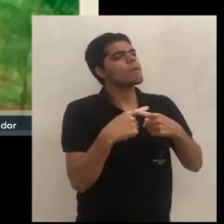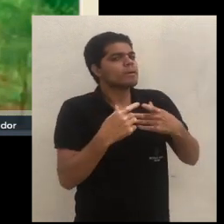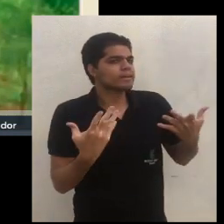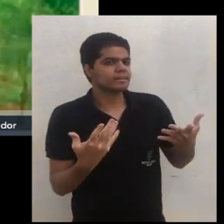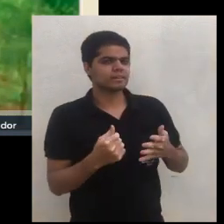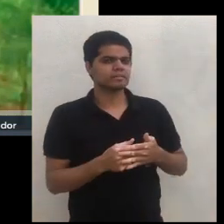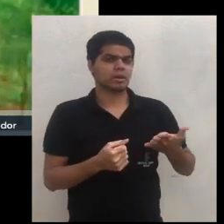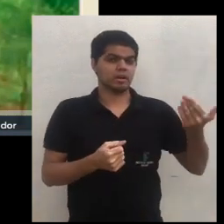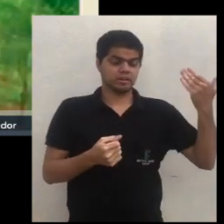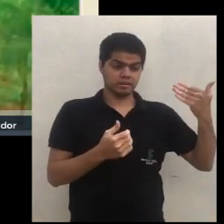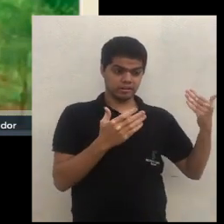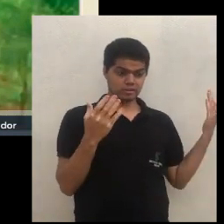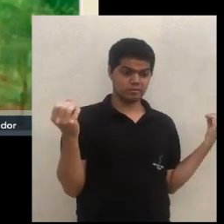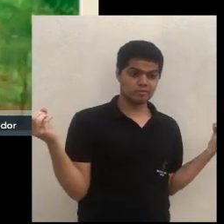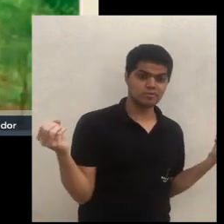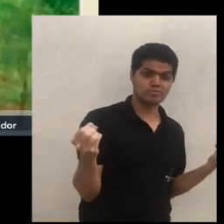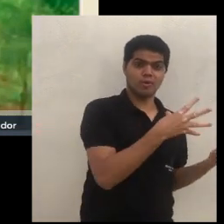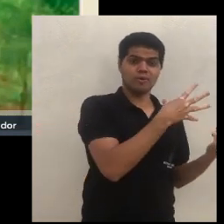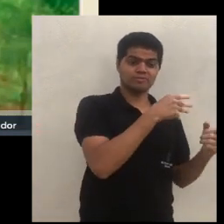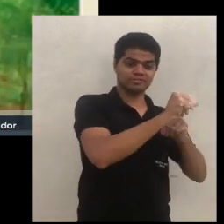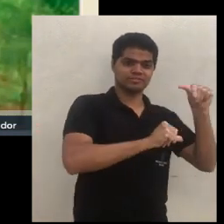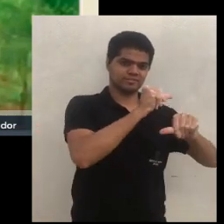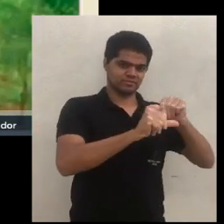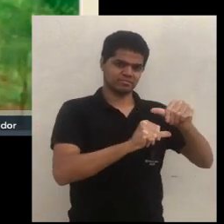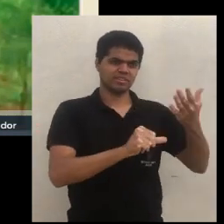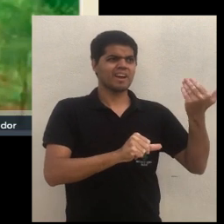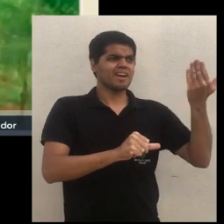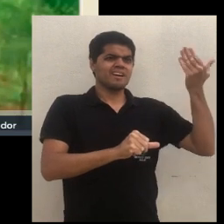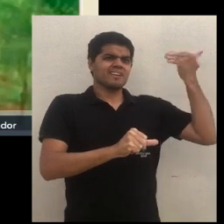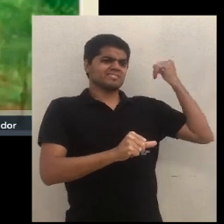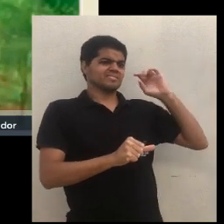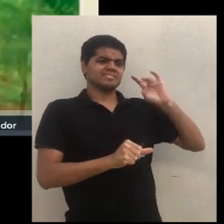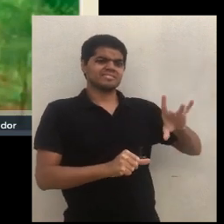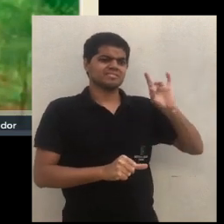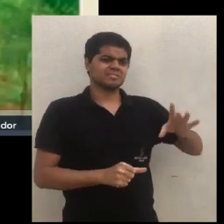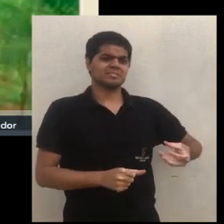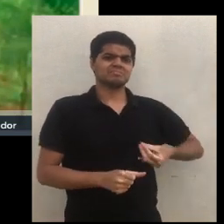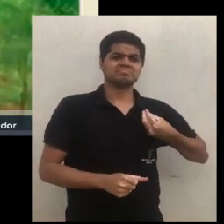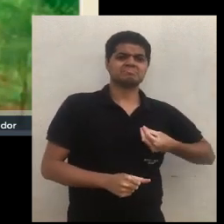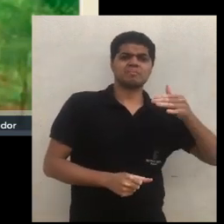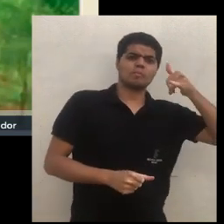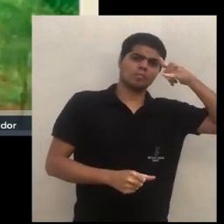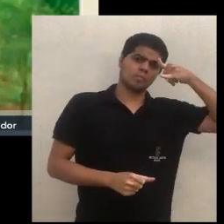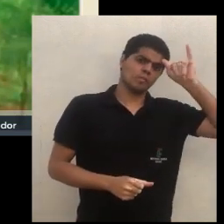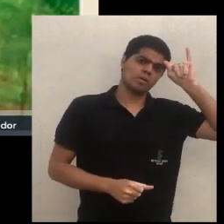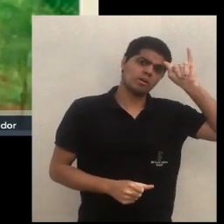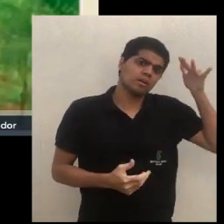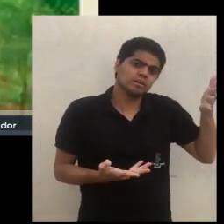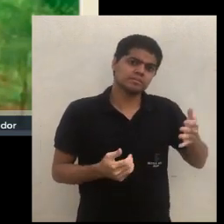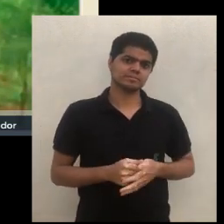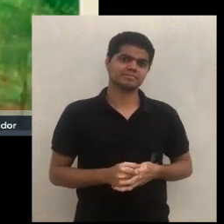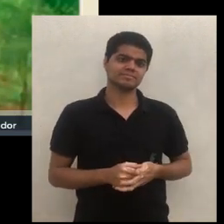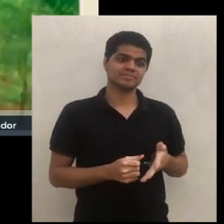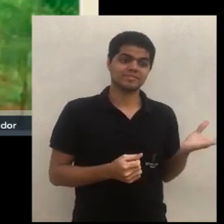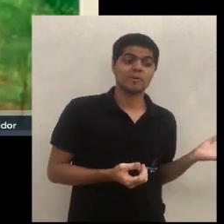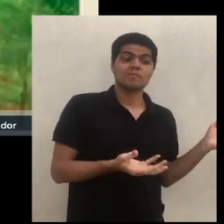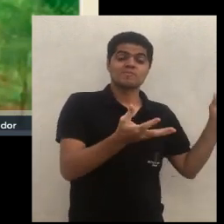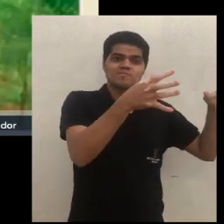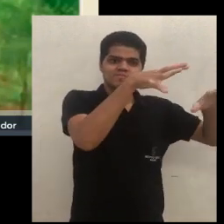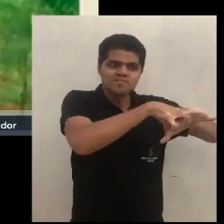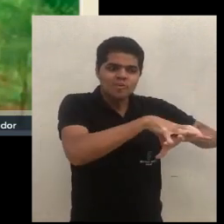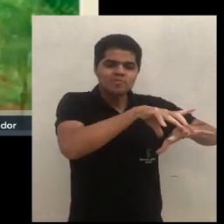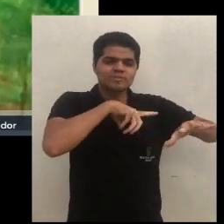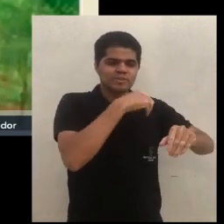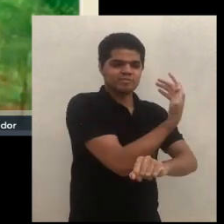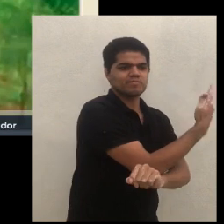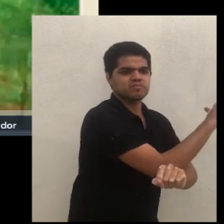com cultura de subsistência e com gado. Então foi implantada a agrofloresta com cacau para eles.